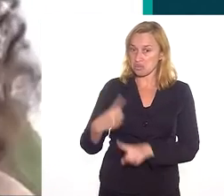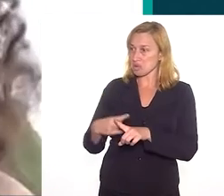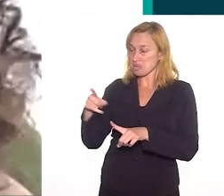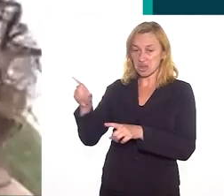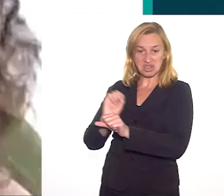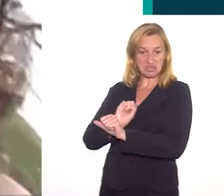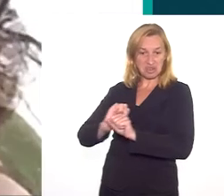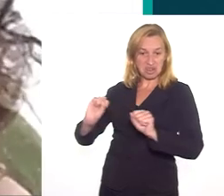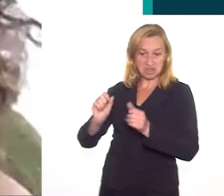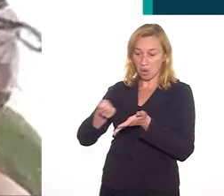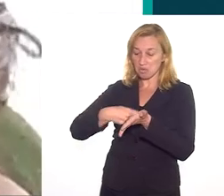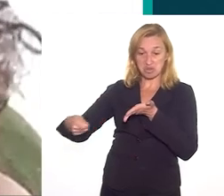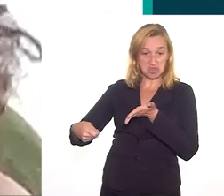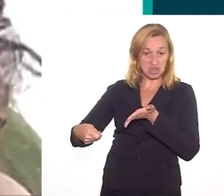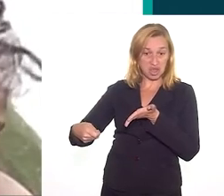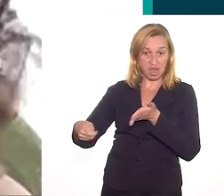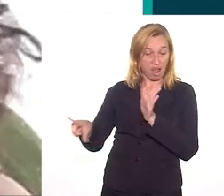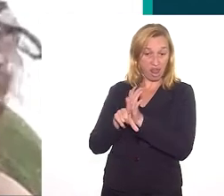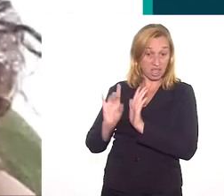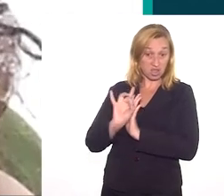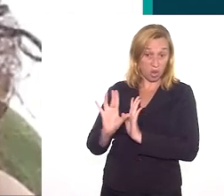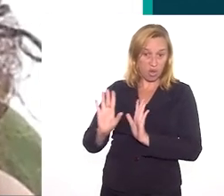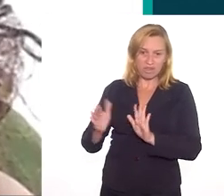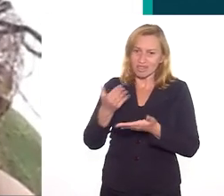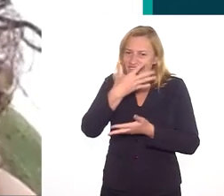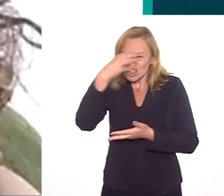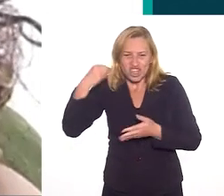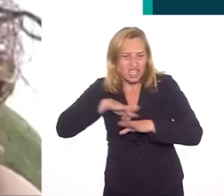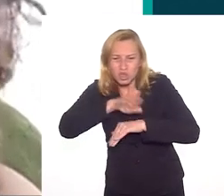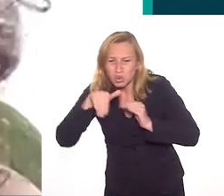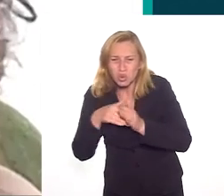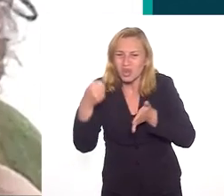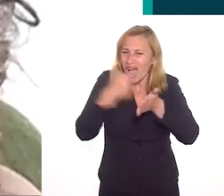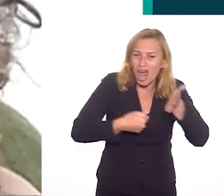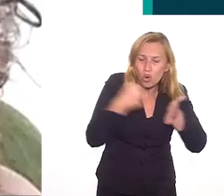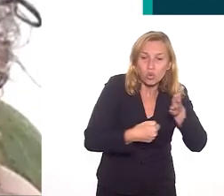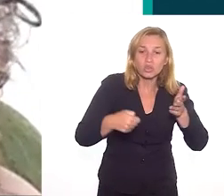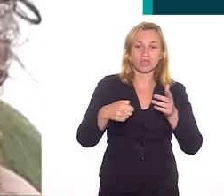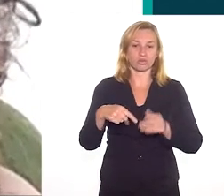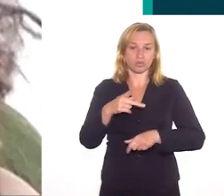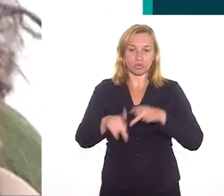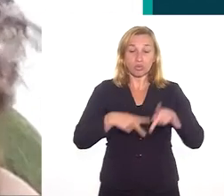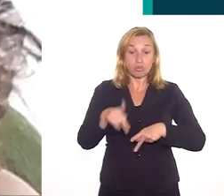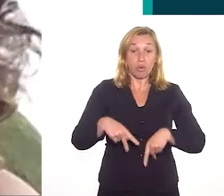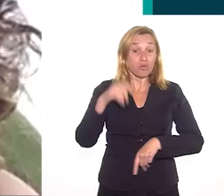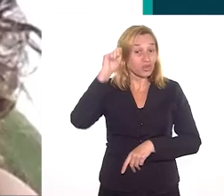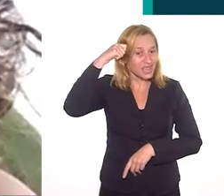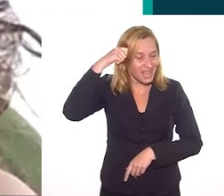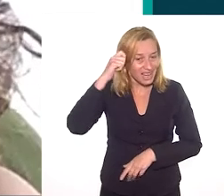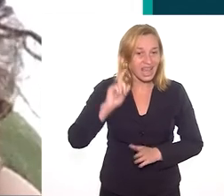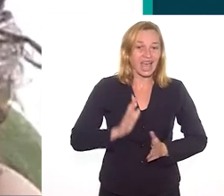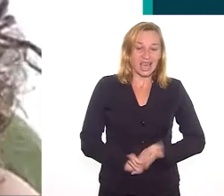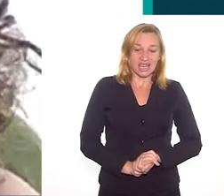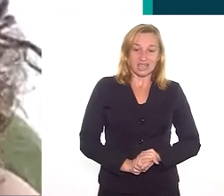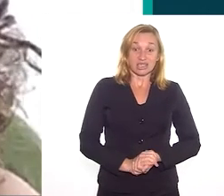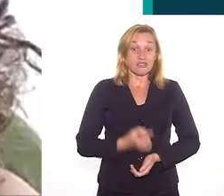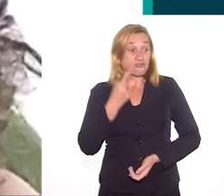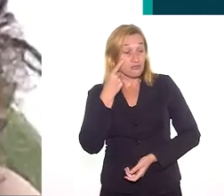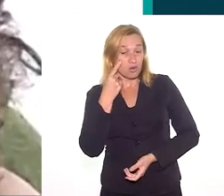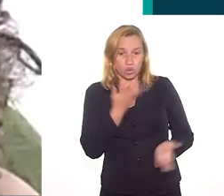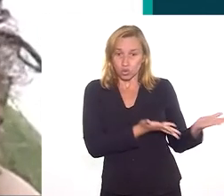teve, na verdade, porque o papel dela foi sancionar essa lei, e você apaga toda essa história. E aí o